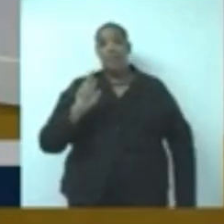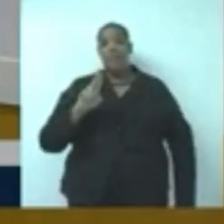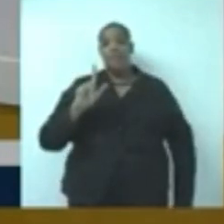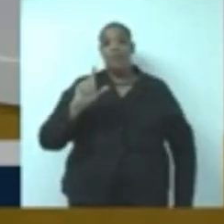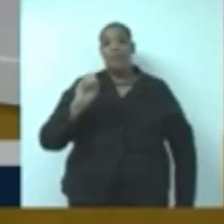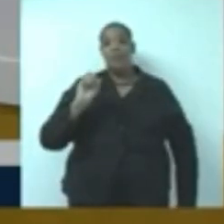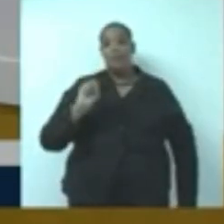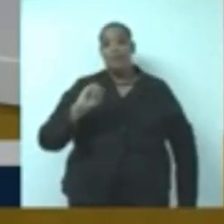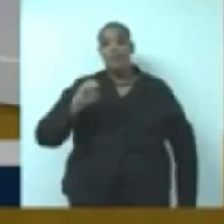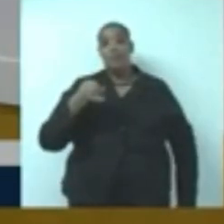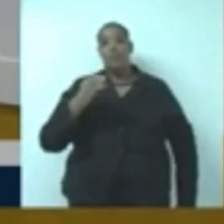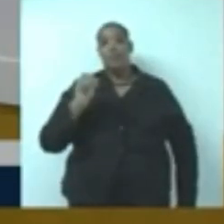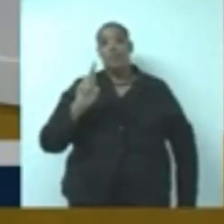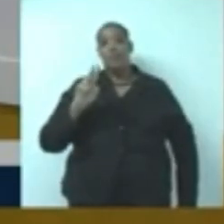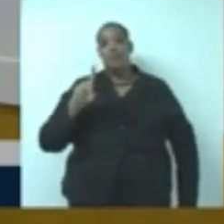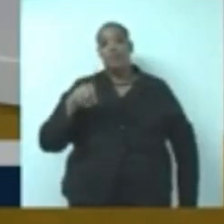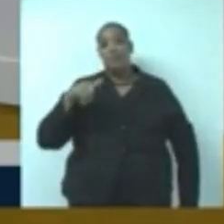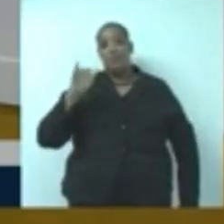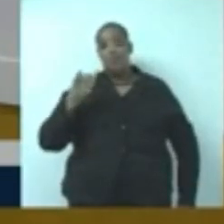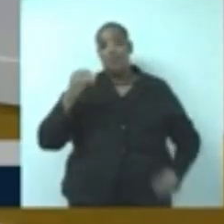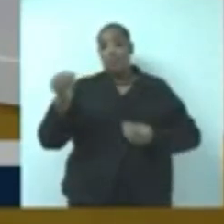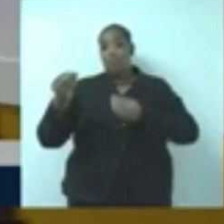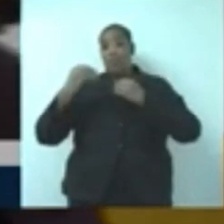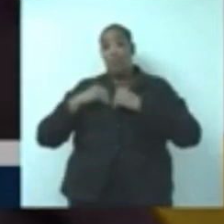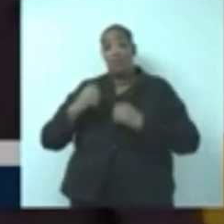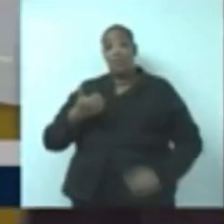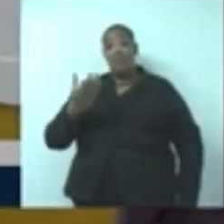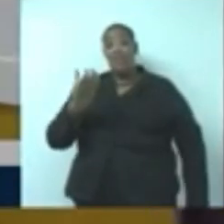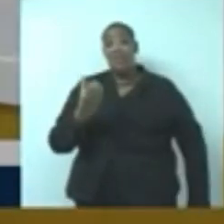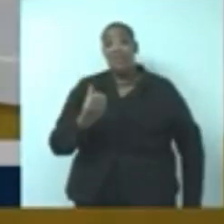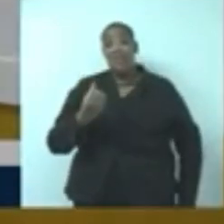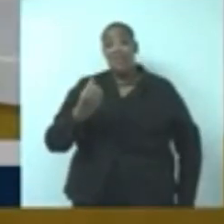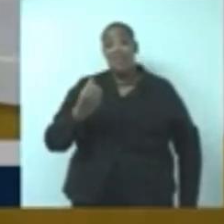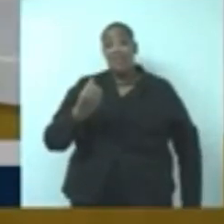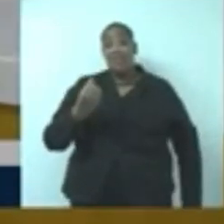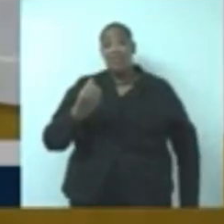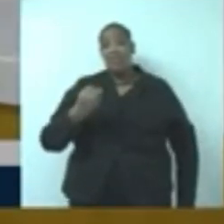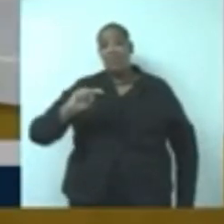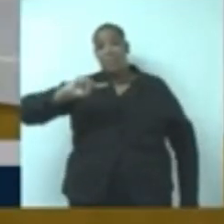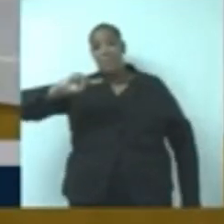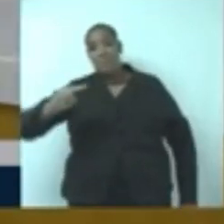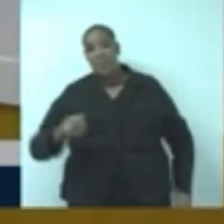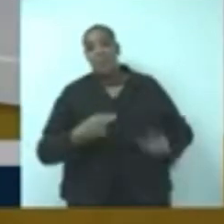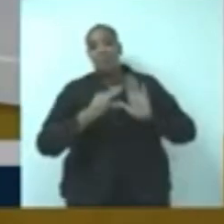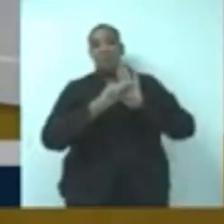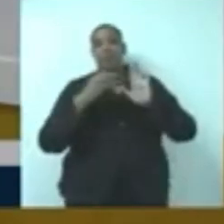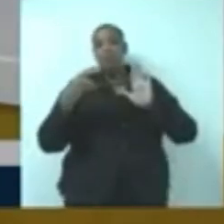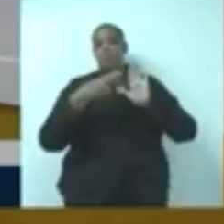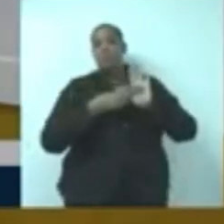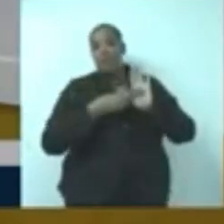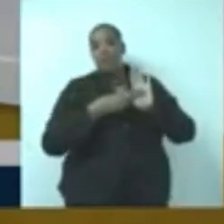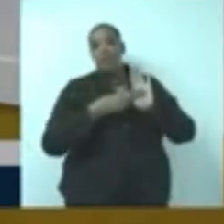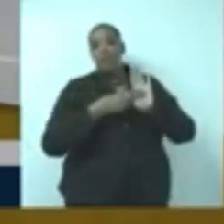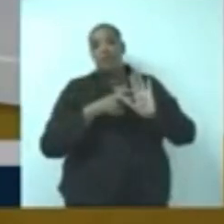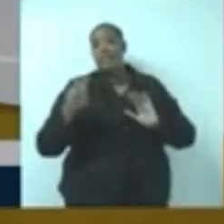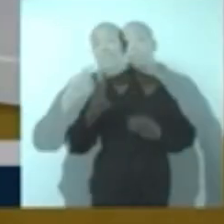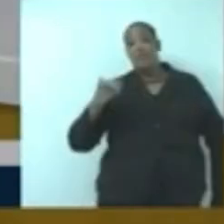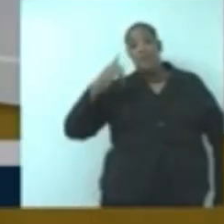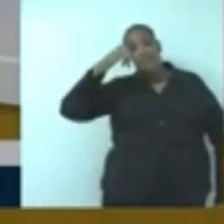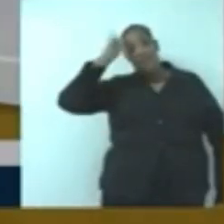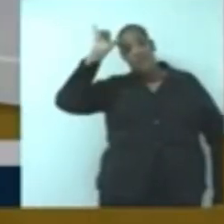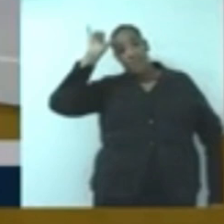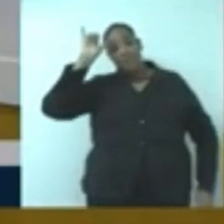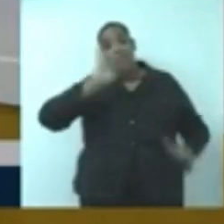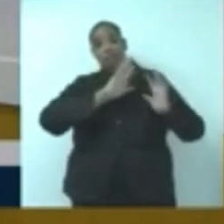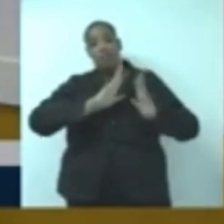Jordi, por enviar 16 milhões de emendas individuais, 5 para a saúde e 3 para a